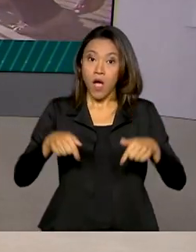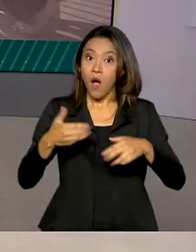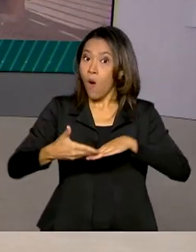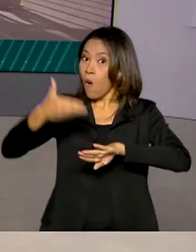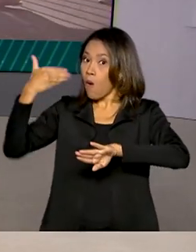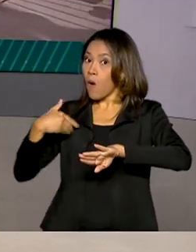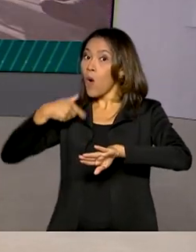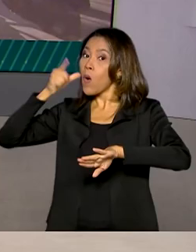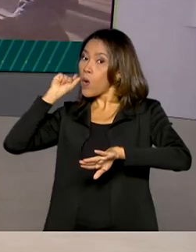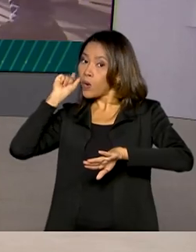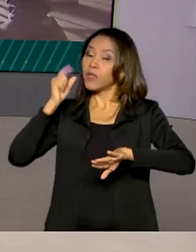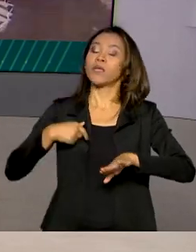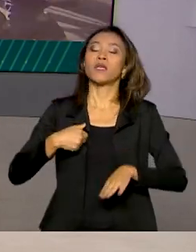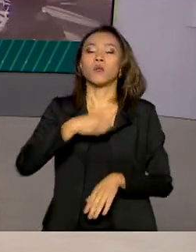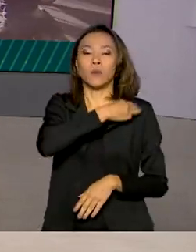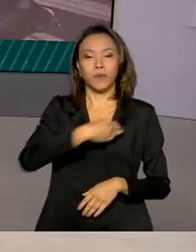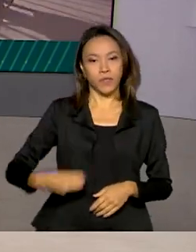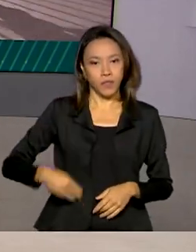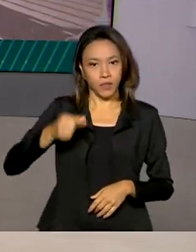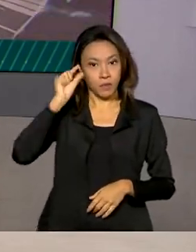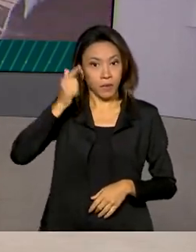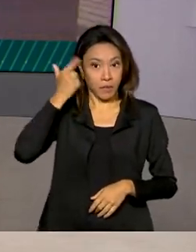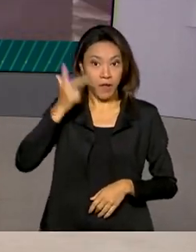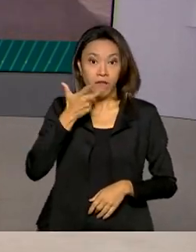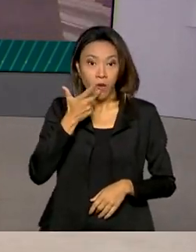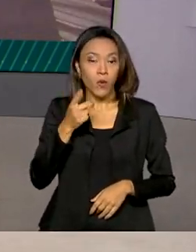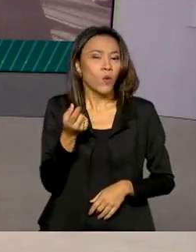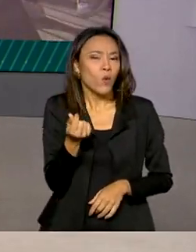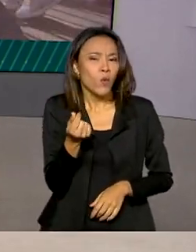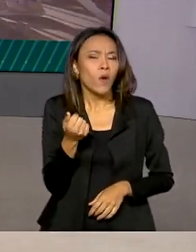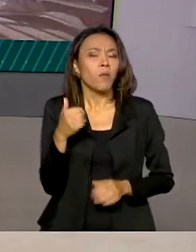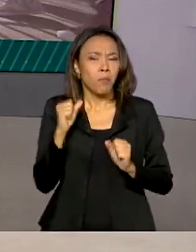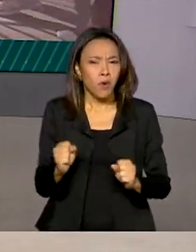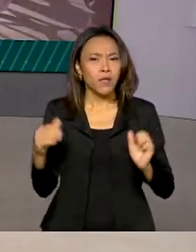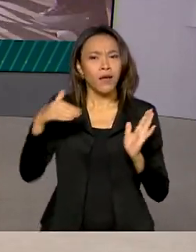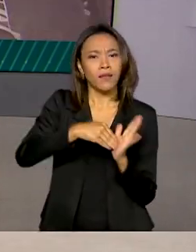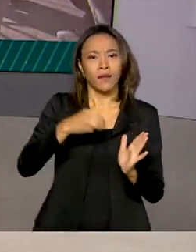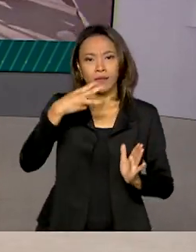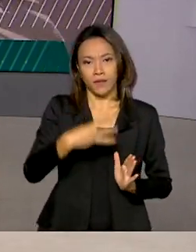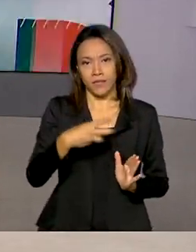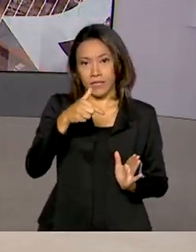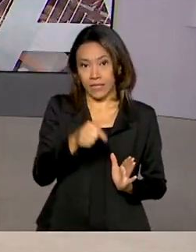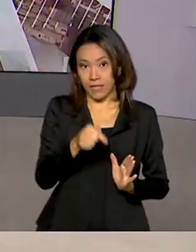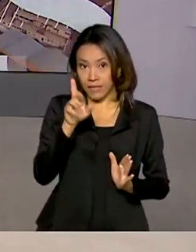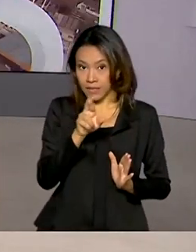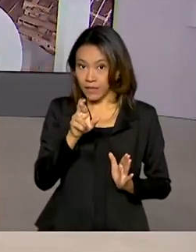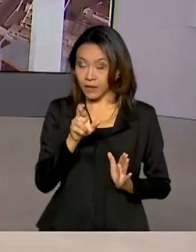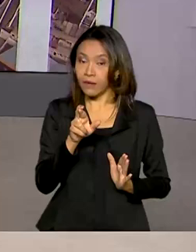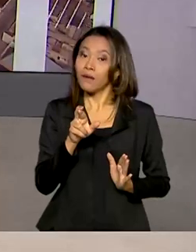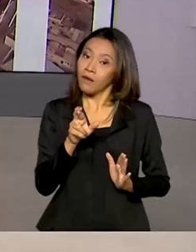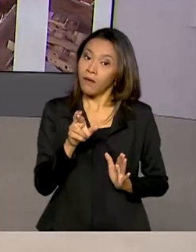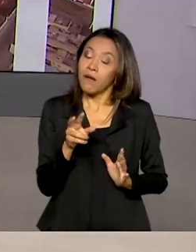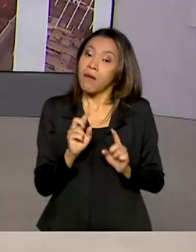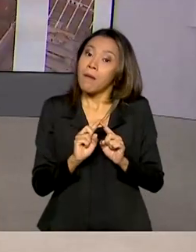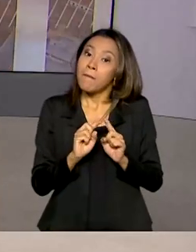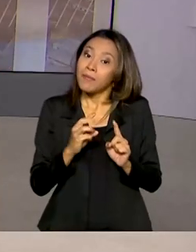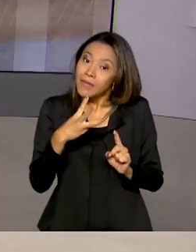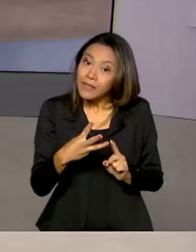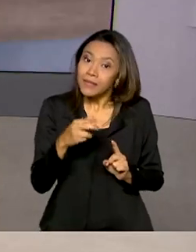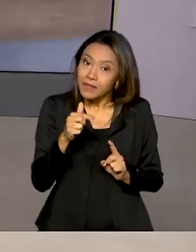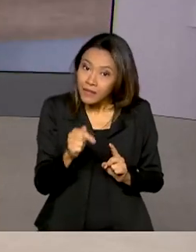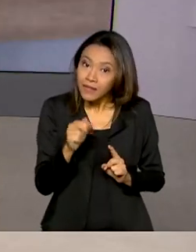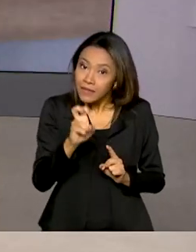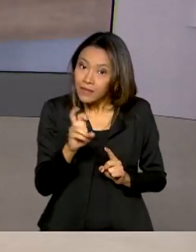ministro Paulo Guedes prevê um valor que pode chegar a 375 reais. Mas para isso é preciso que o Congresso aprove a